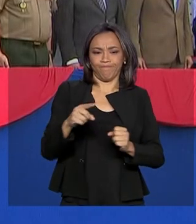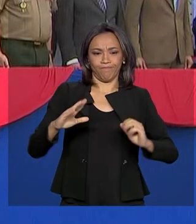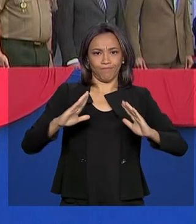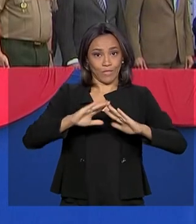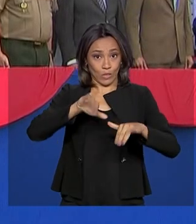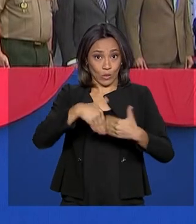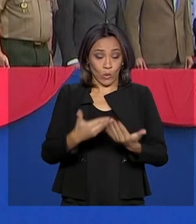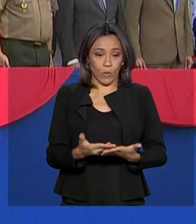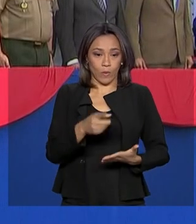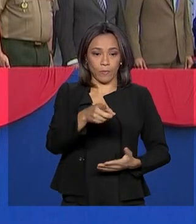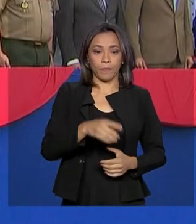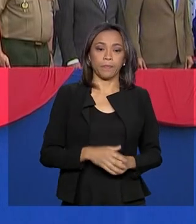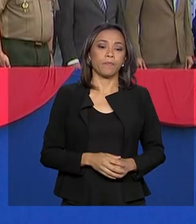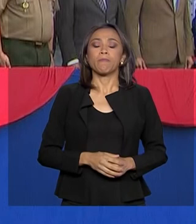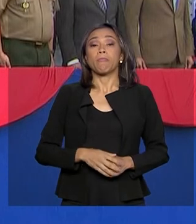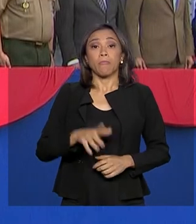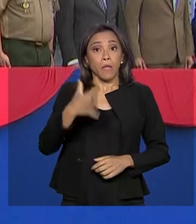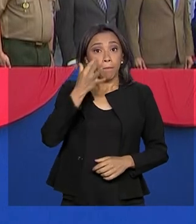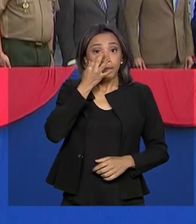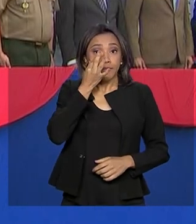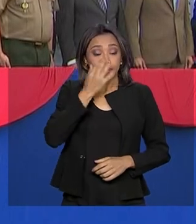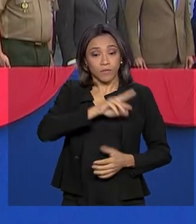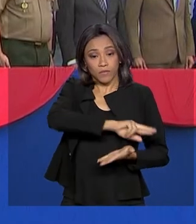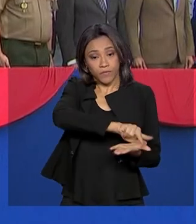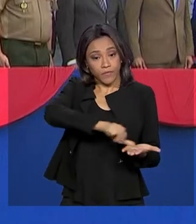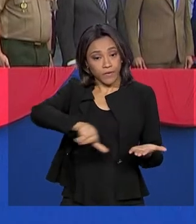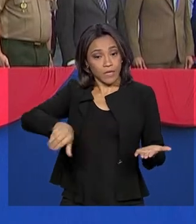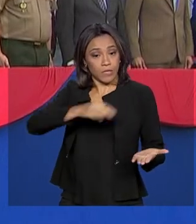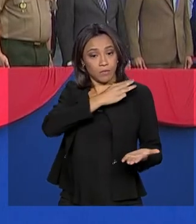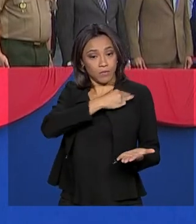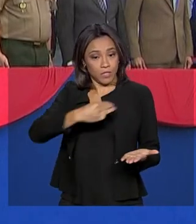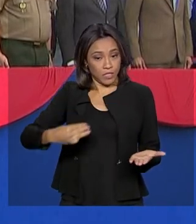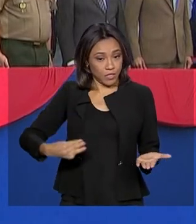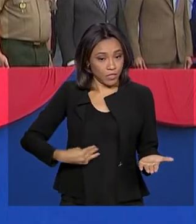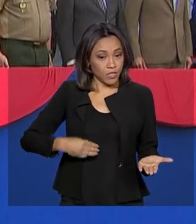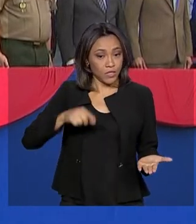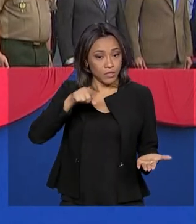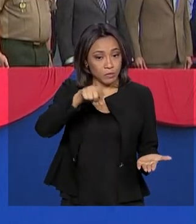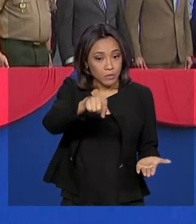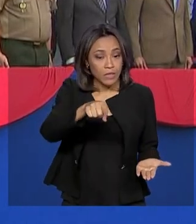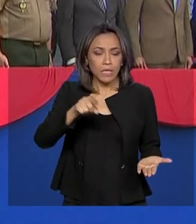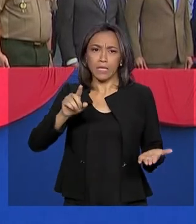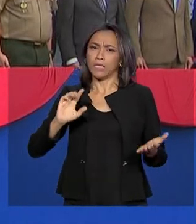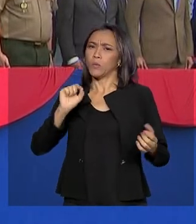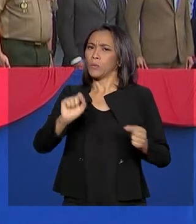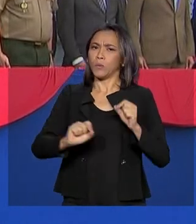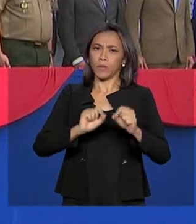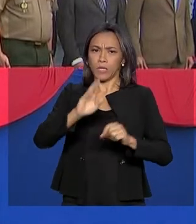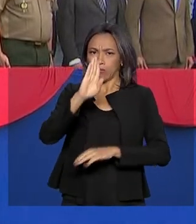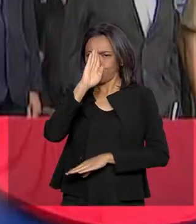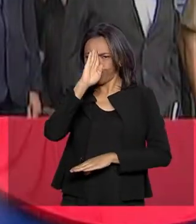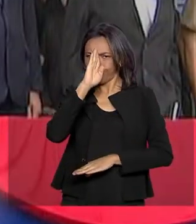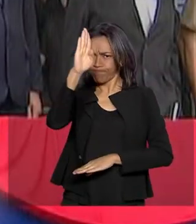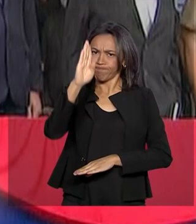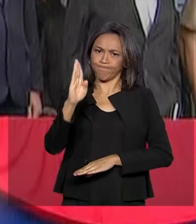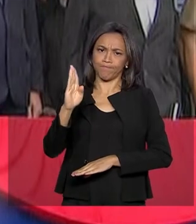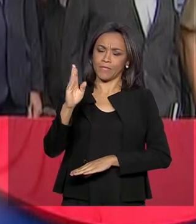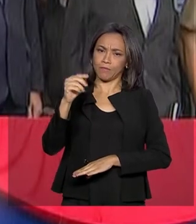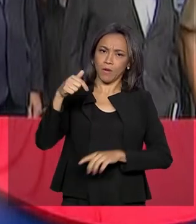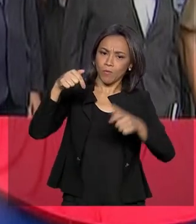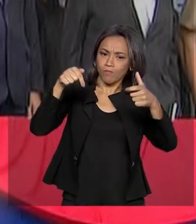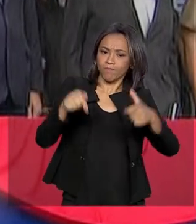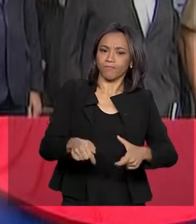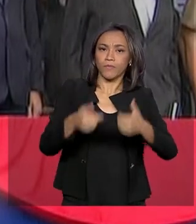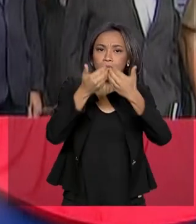Acompanhado de vários ministros, o presidente Jair Bolsonaro lançou a pedra fundamental do Colégio Militar de São Paulo. O colégio, que